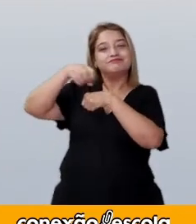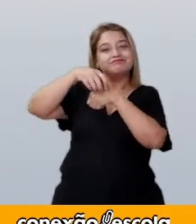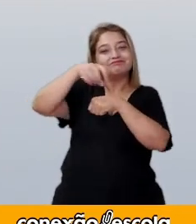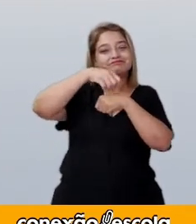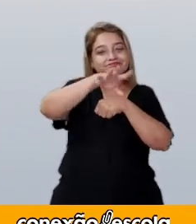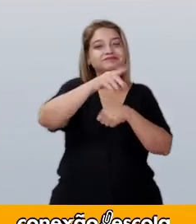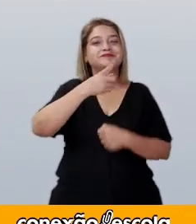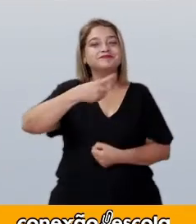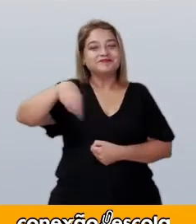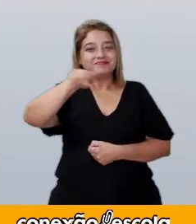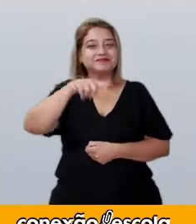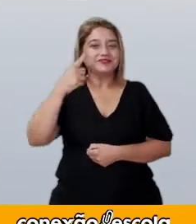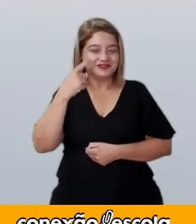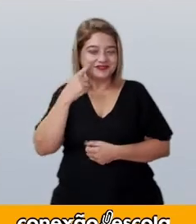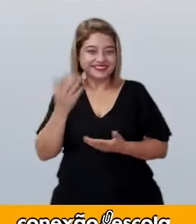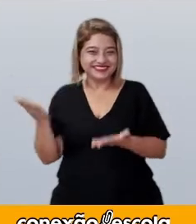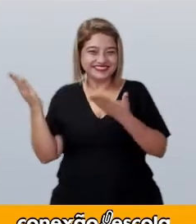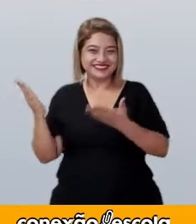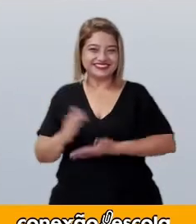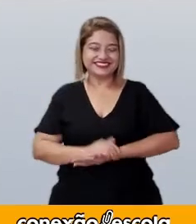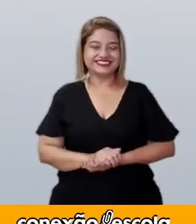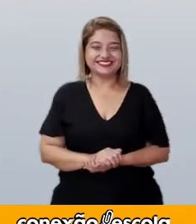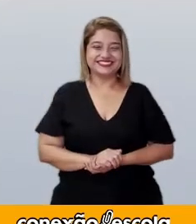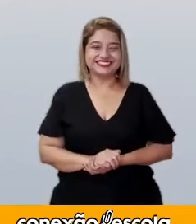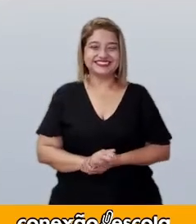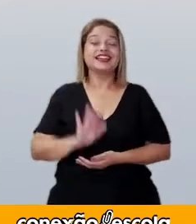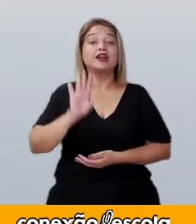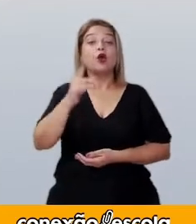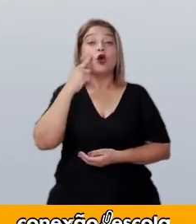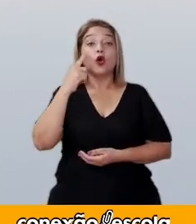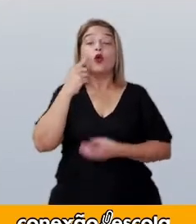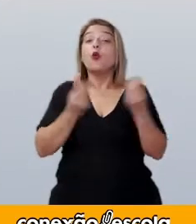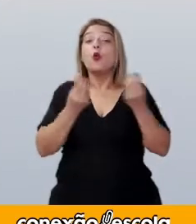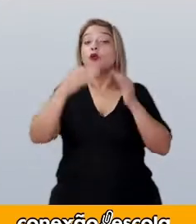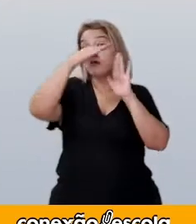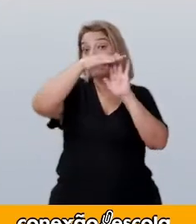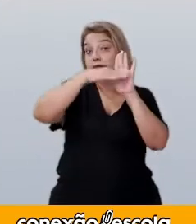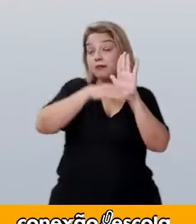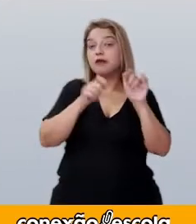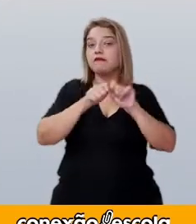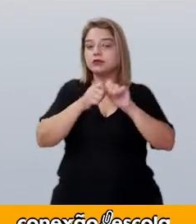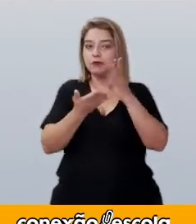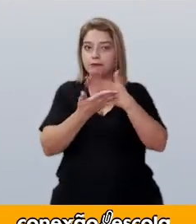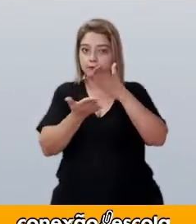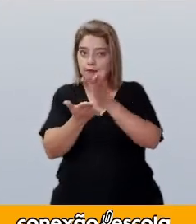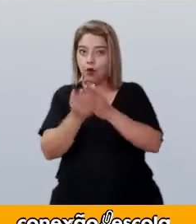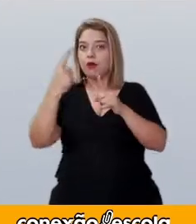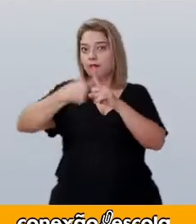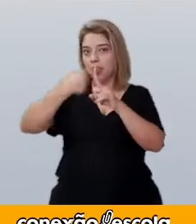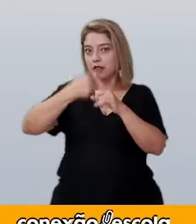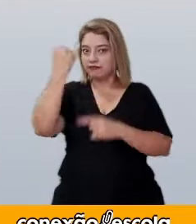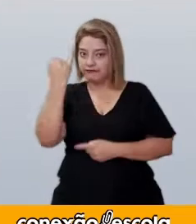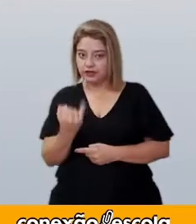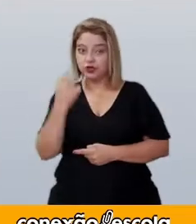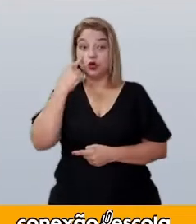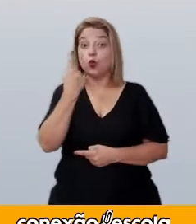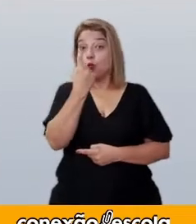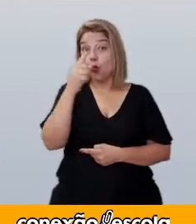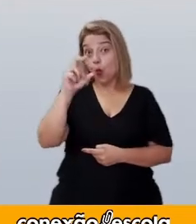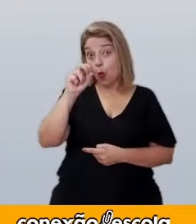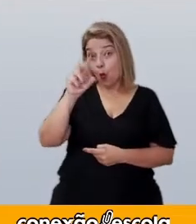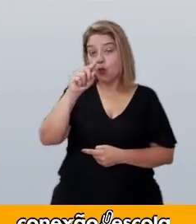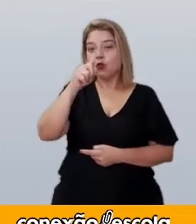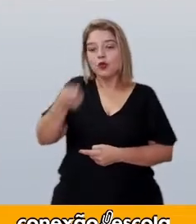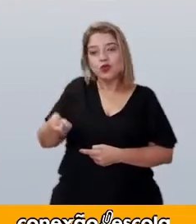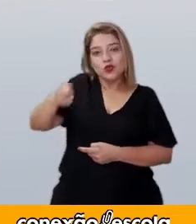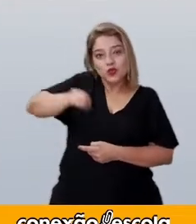receitas para vocês. Vamos lá? Ingredientes para o bolo de banana fitness. Um ovo. Uma colher